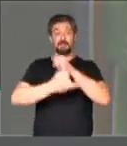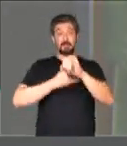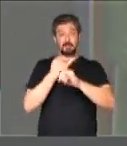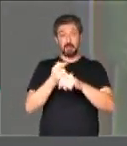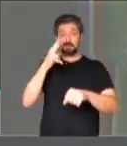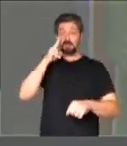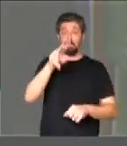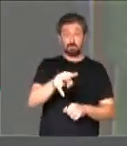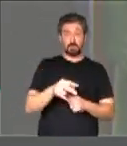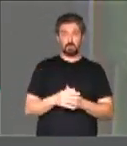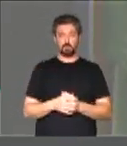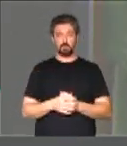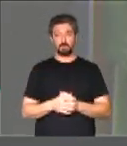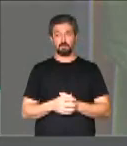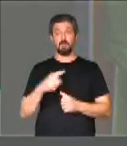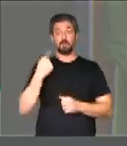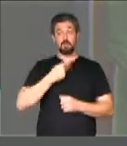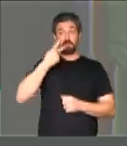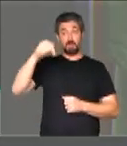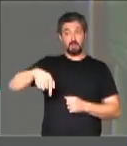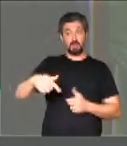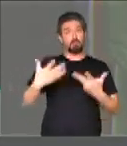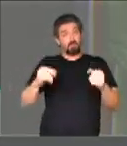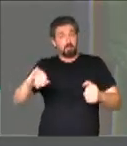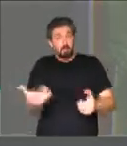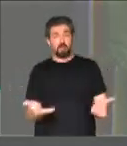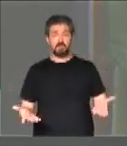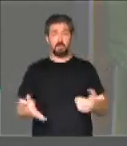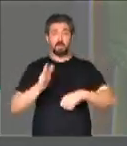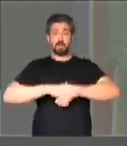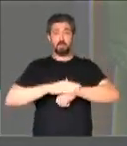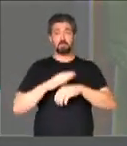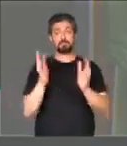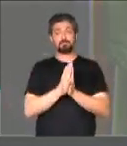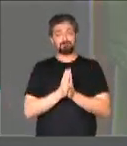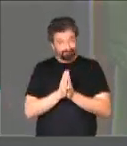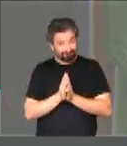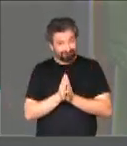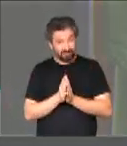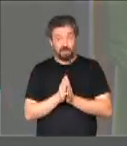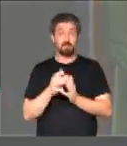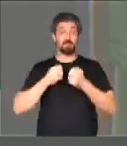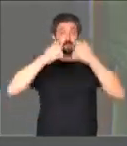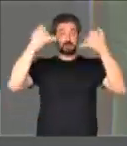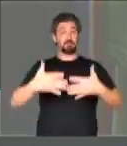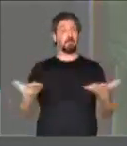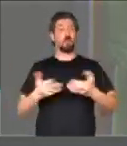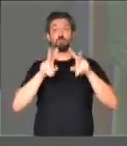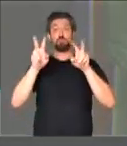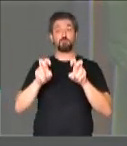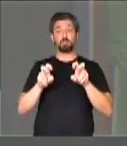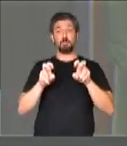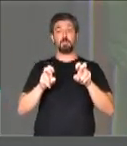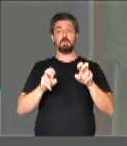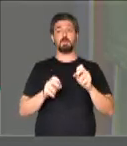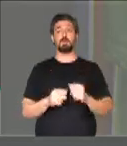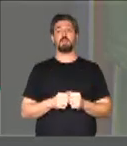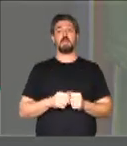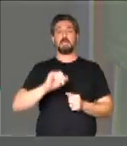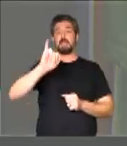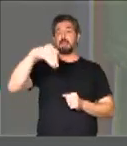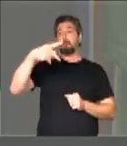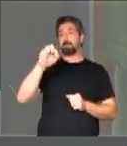internet tá vendo a gente falar. Então vamos aproveitar o tempo. Quero falar agora da imprensa